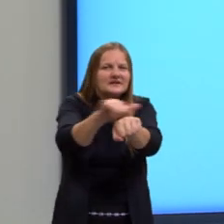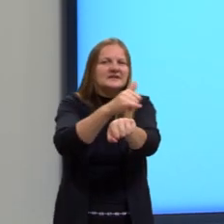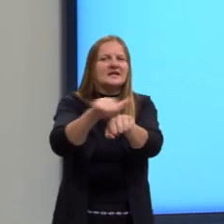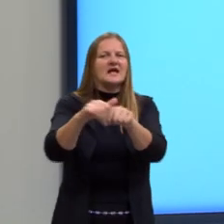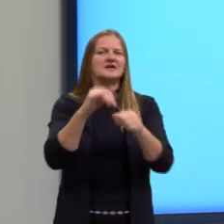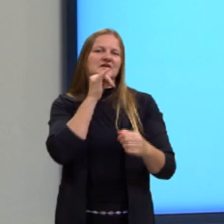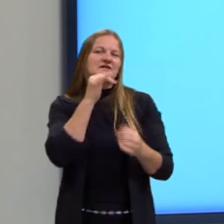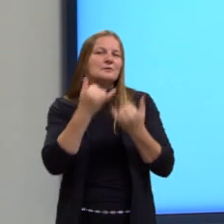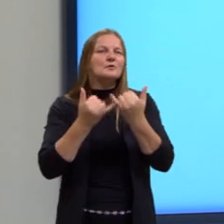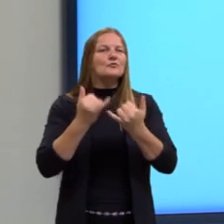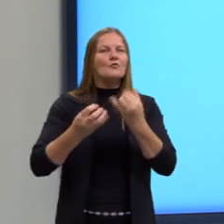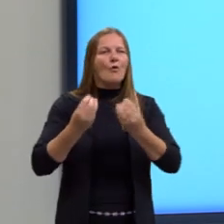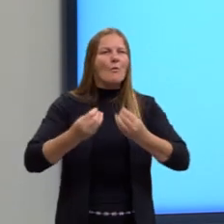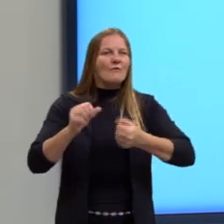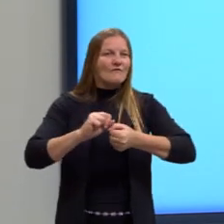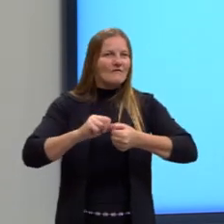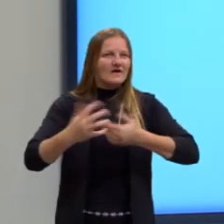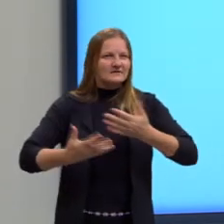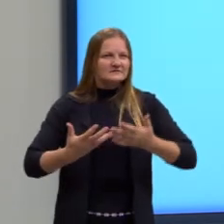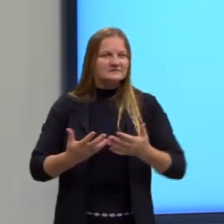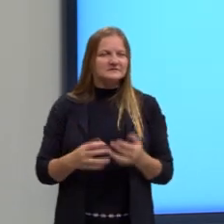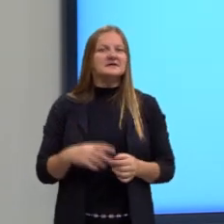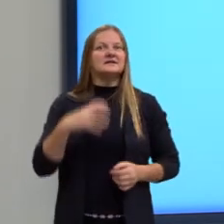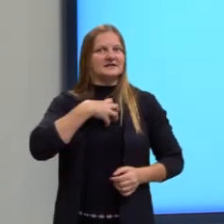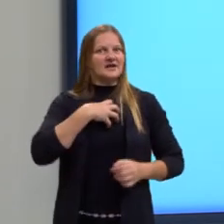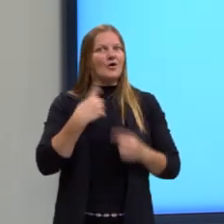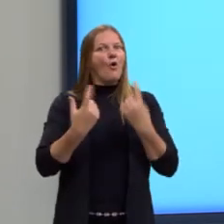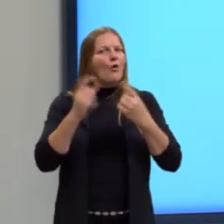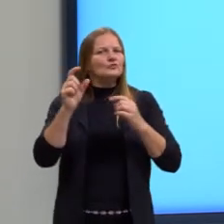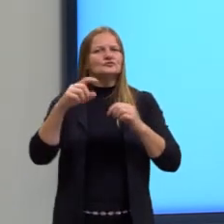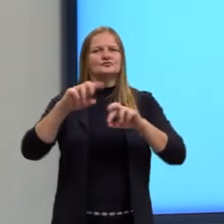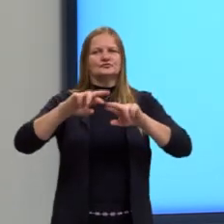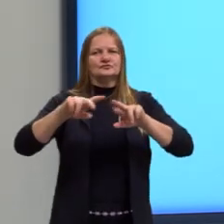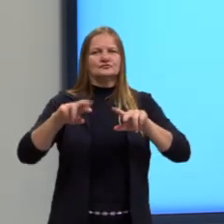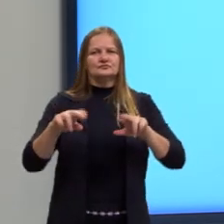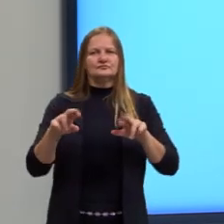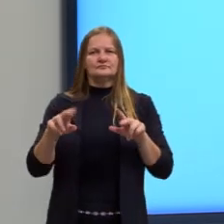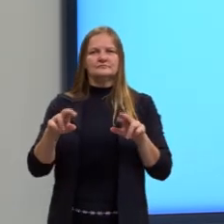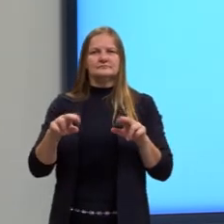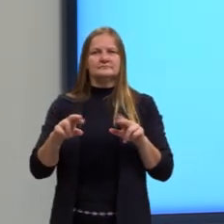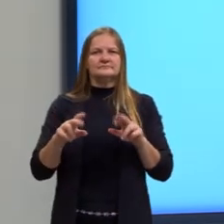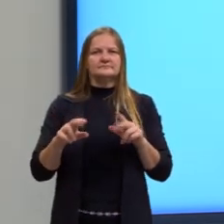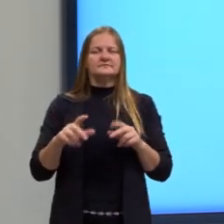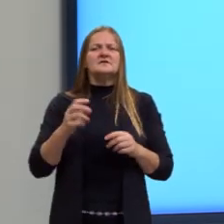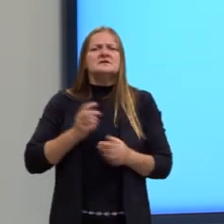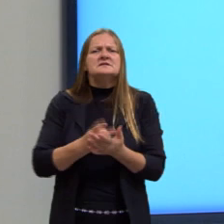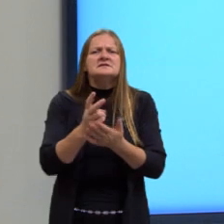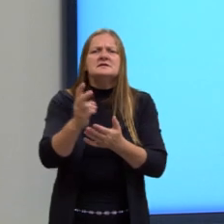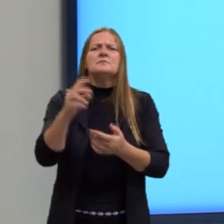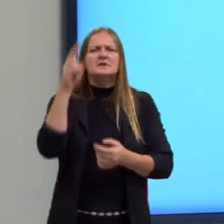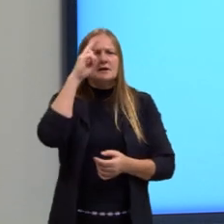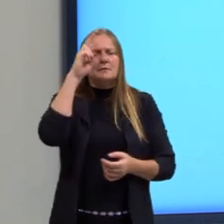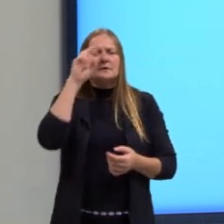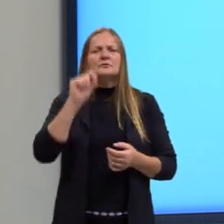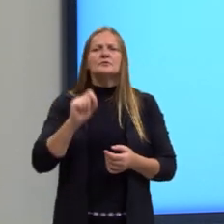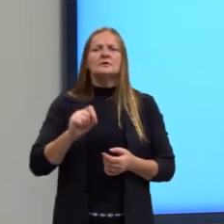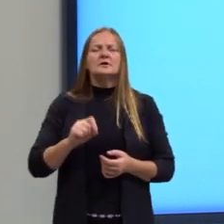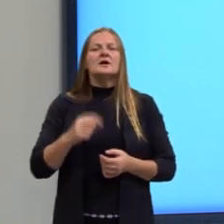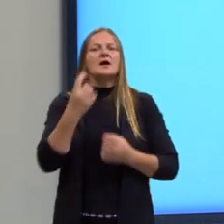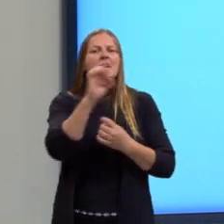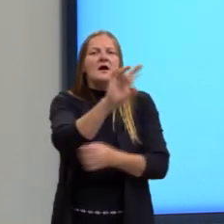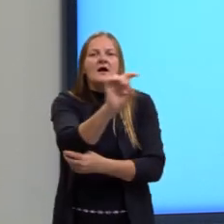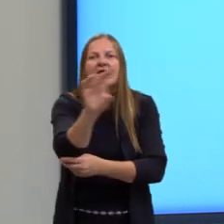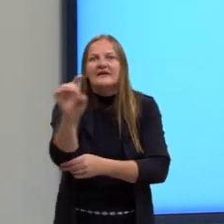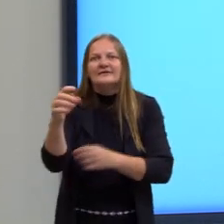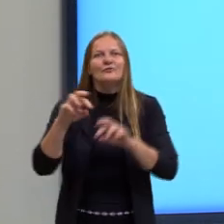exemplos de intertextualidade. A gente tem outros exemplos também de intertextualidade, sempre lembrando que cada um